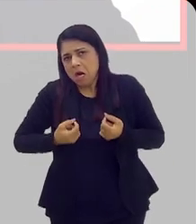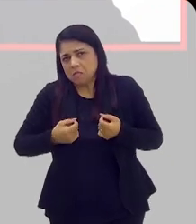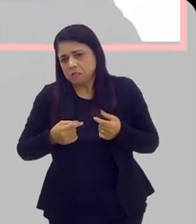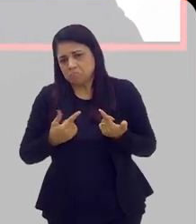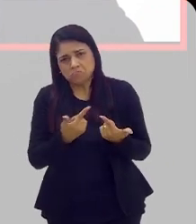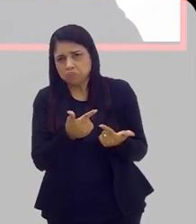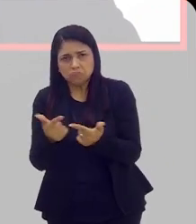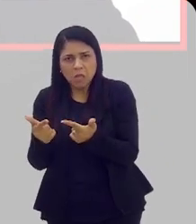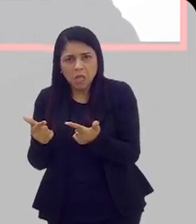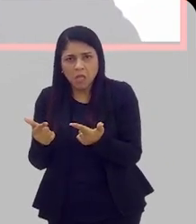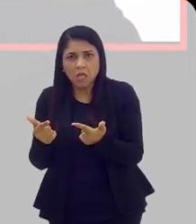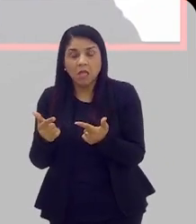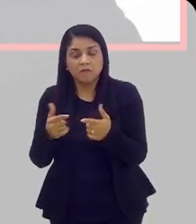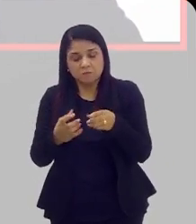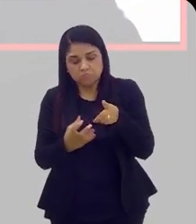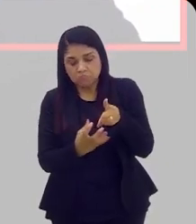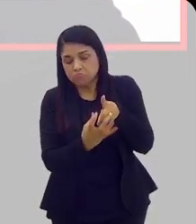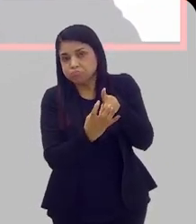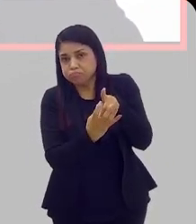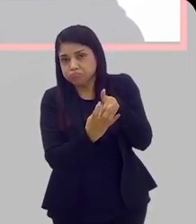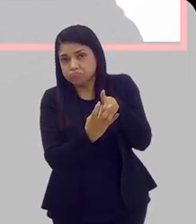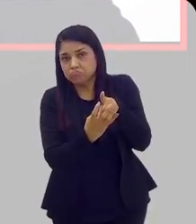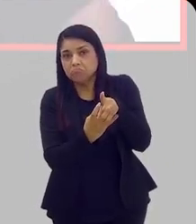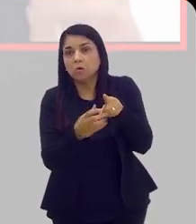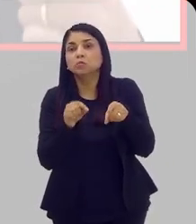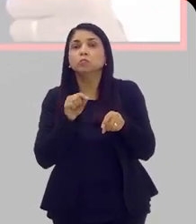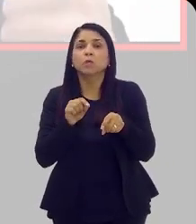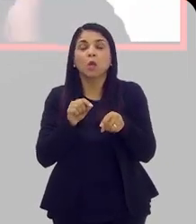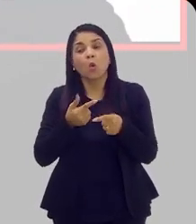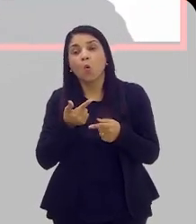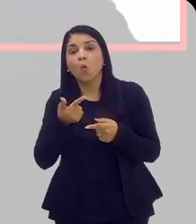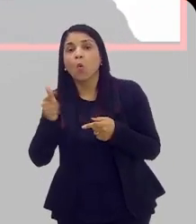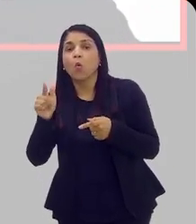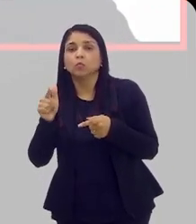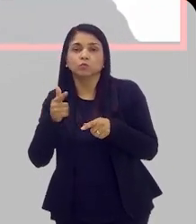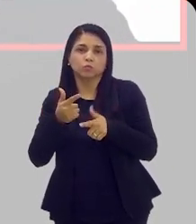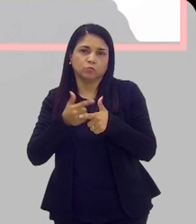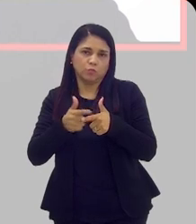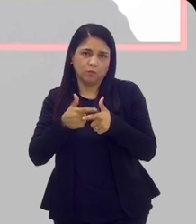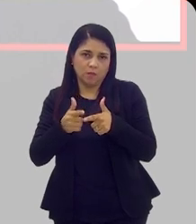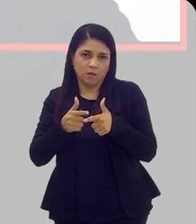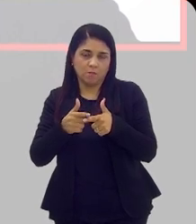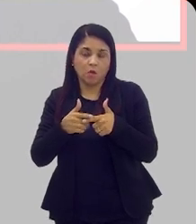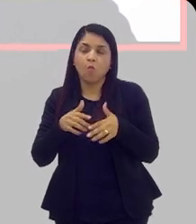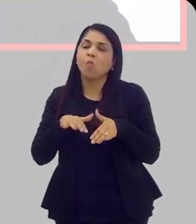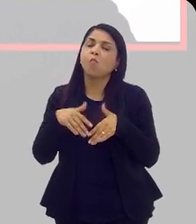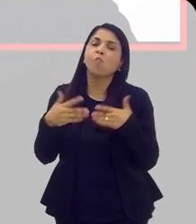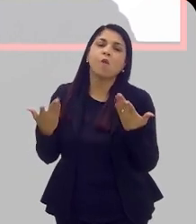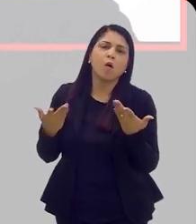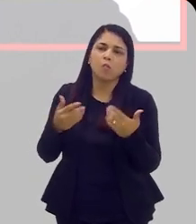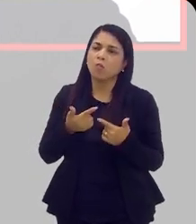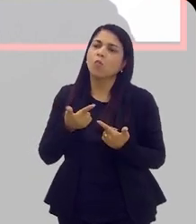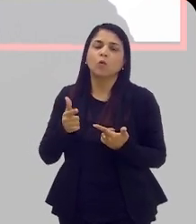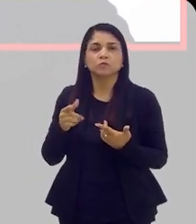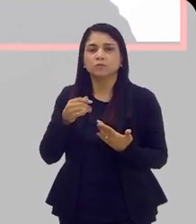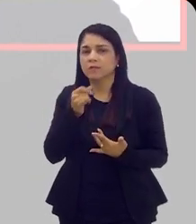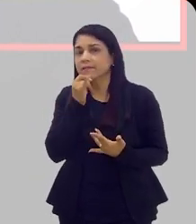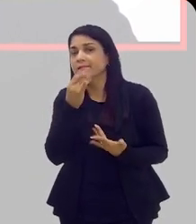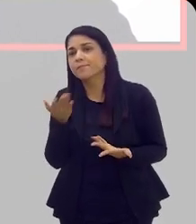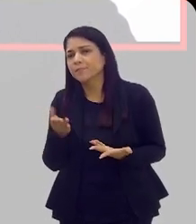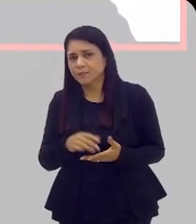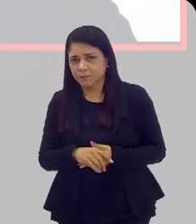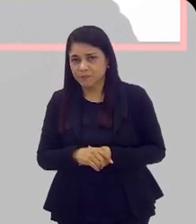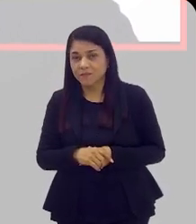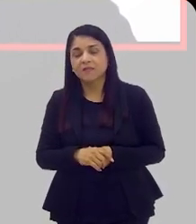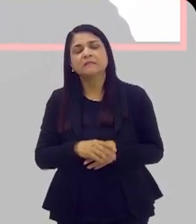câncer também, né? Uma próstata aumentada pode ser indicativo de algum outro problema. Que outros problemas poderiam ser esses, por